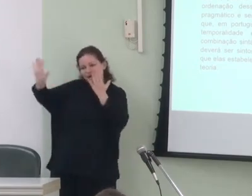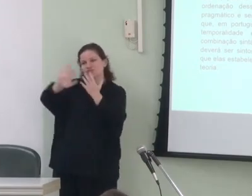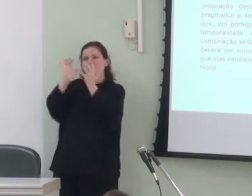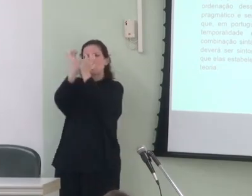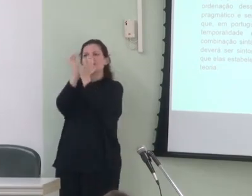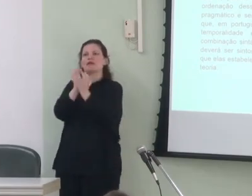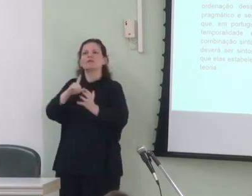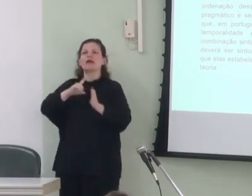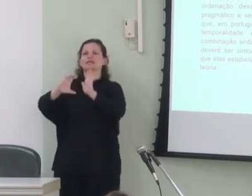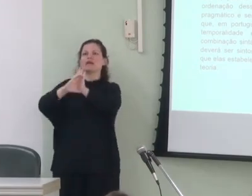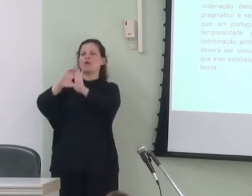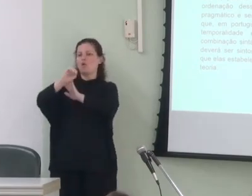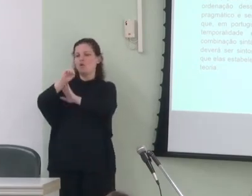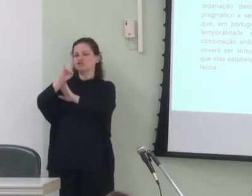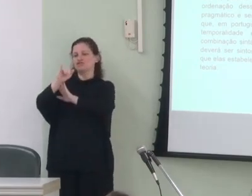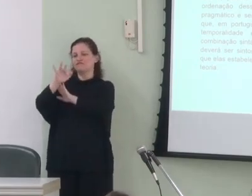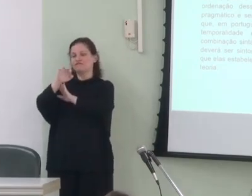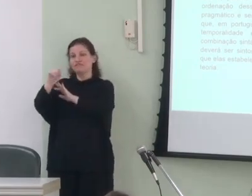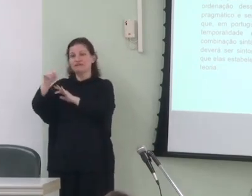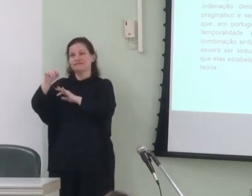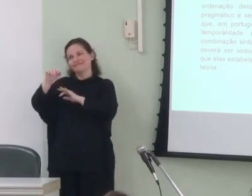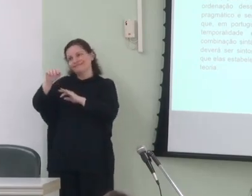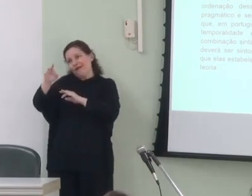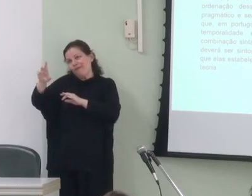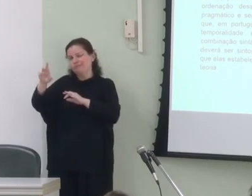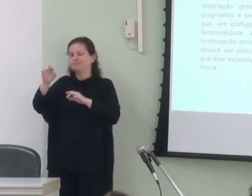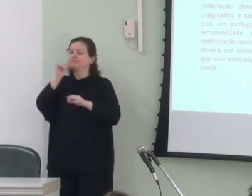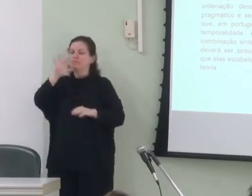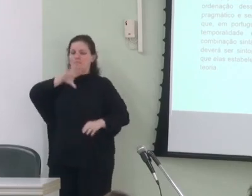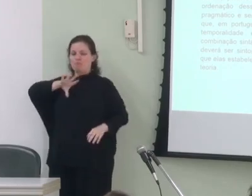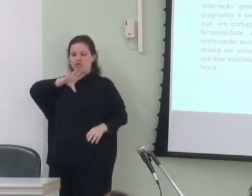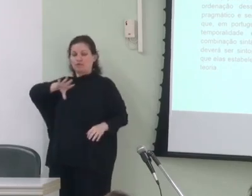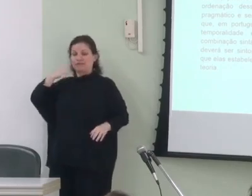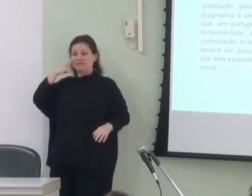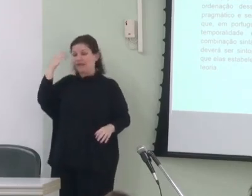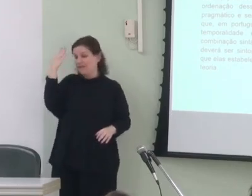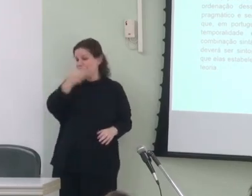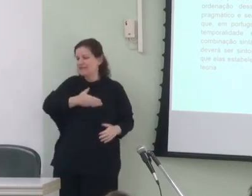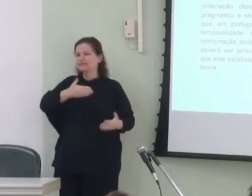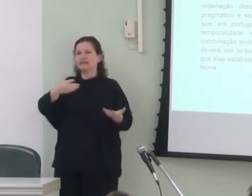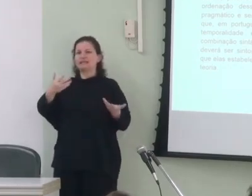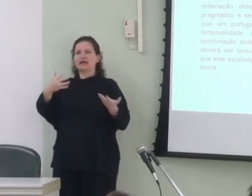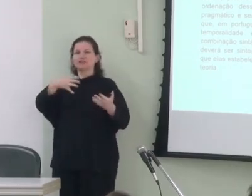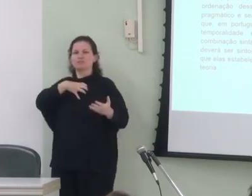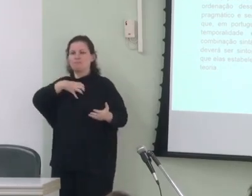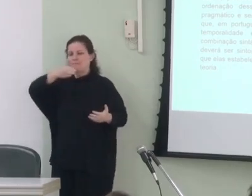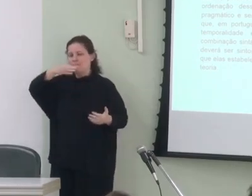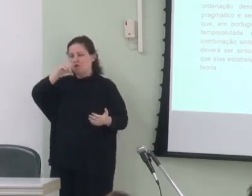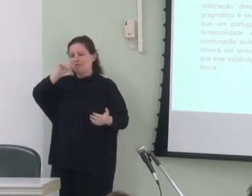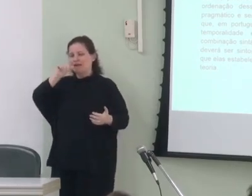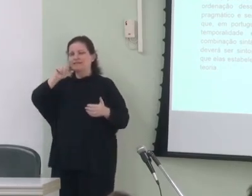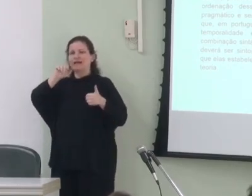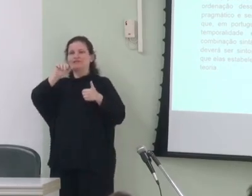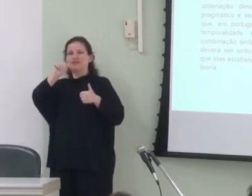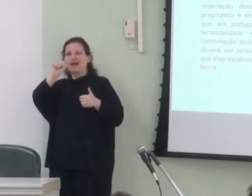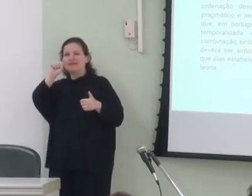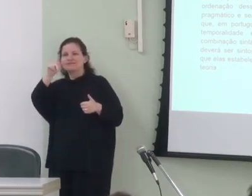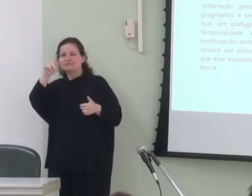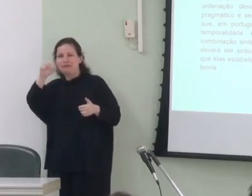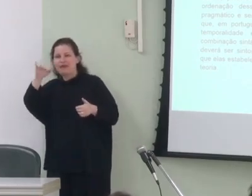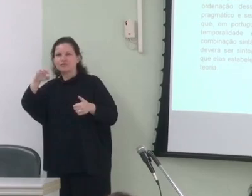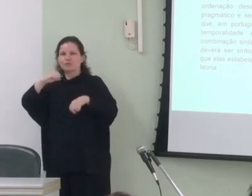codificam. Tendo em vista que, em português, a evidencialidade, a modalidade, o aspecto e a